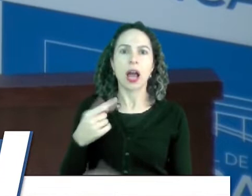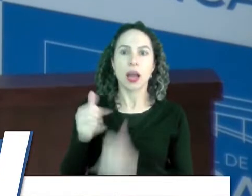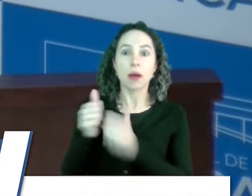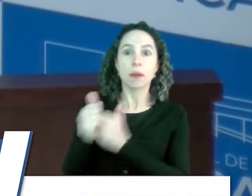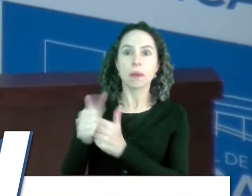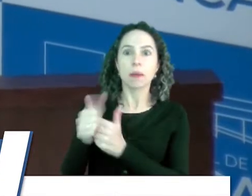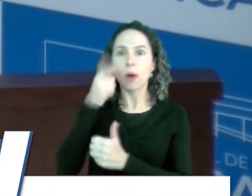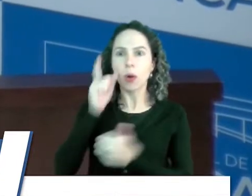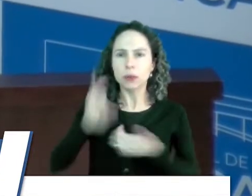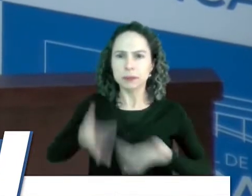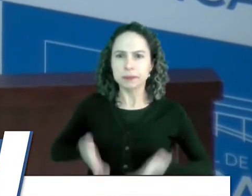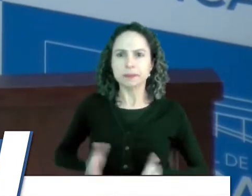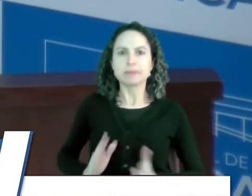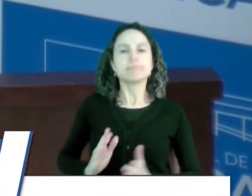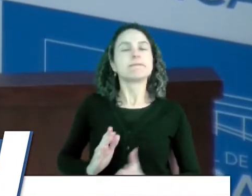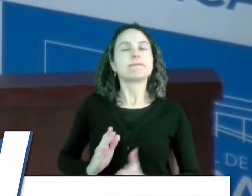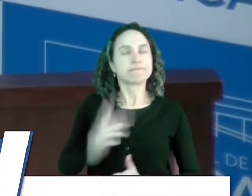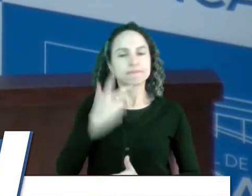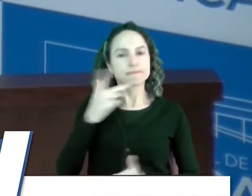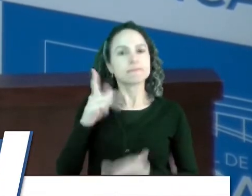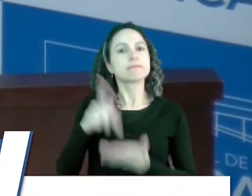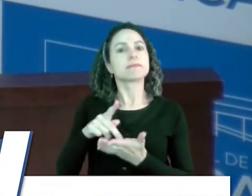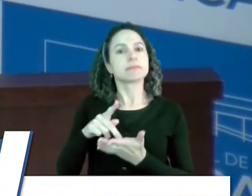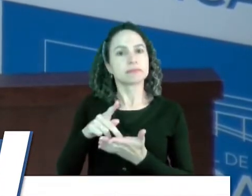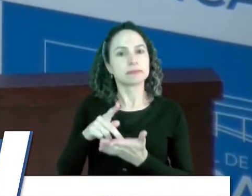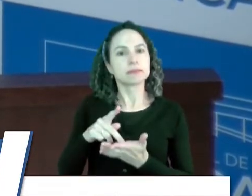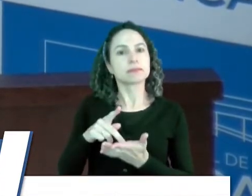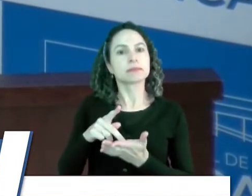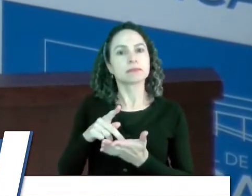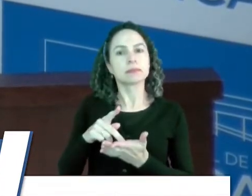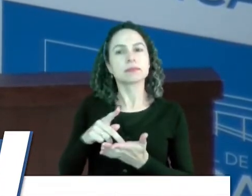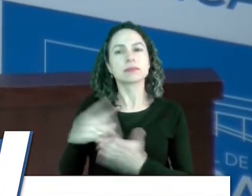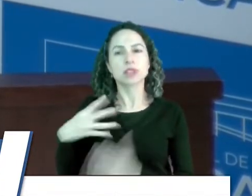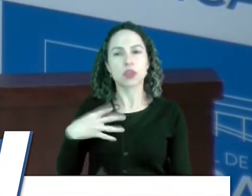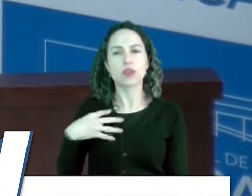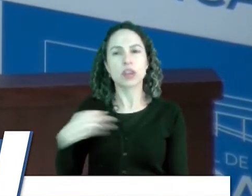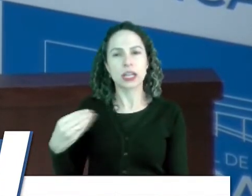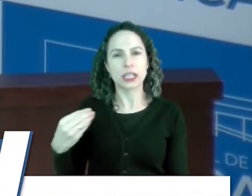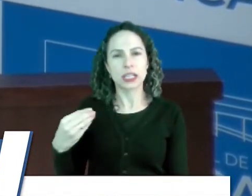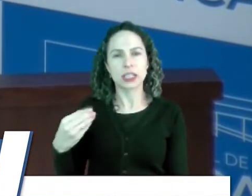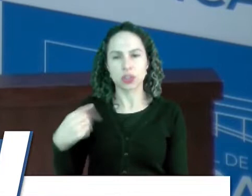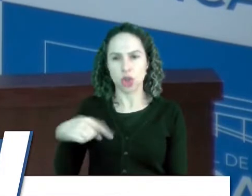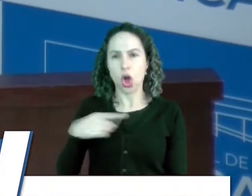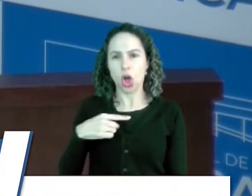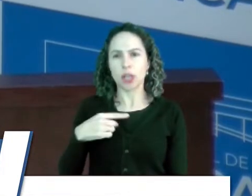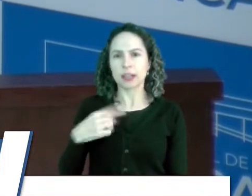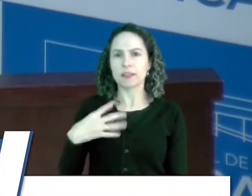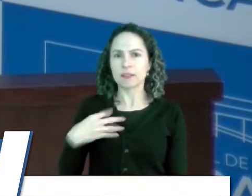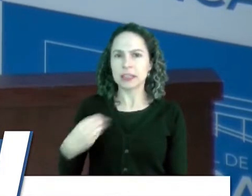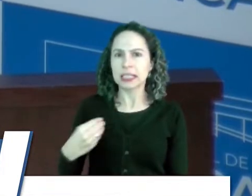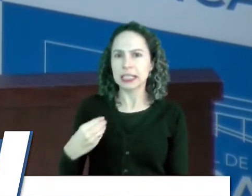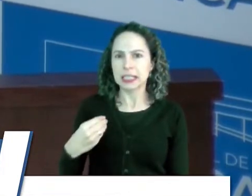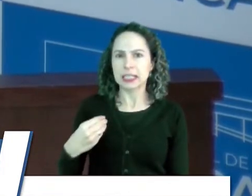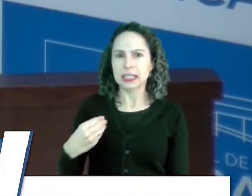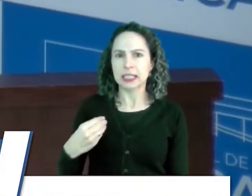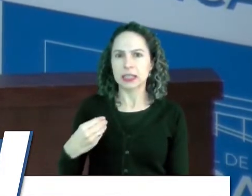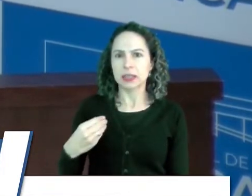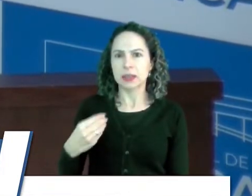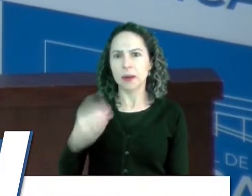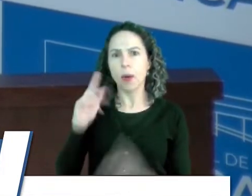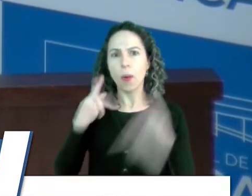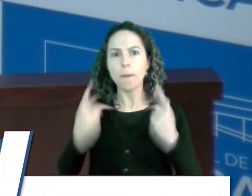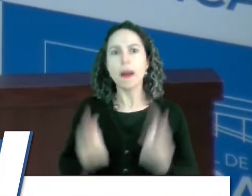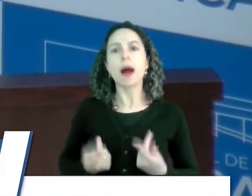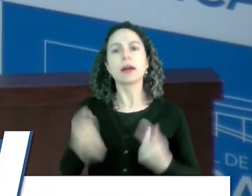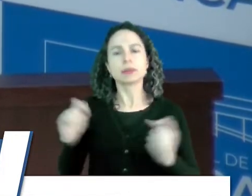sinceramente, ó, os filhos, nós filhos, nós, nós, humano, nós temos que valorizar